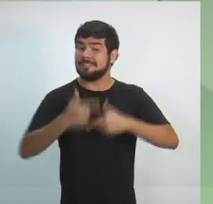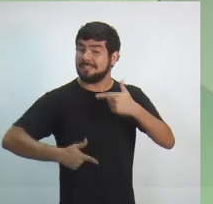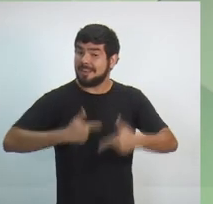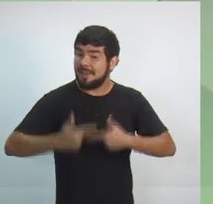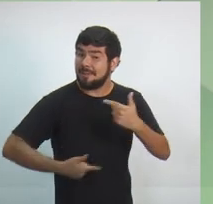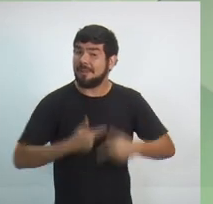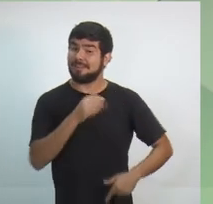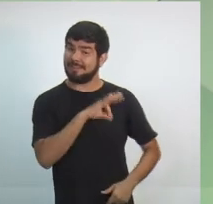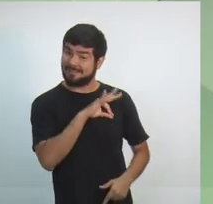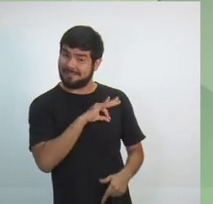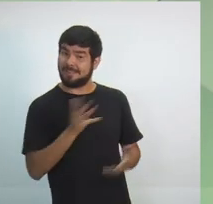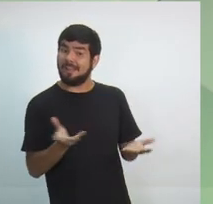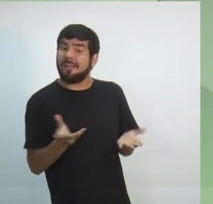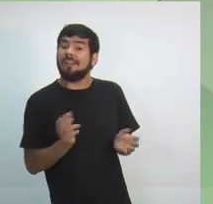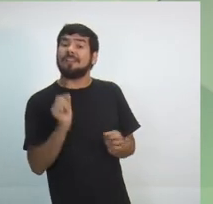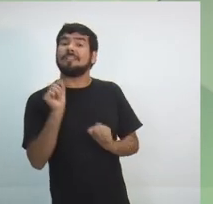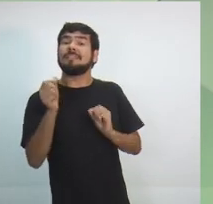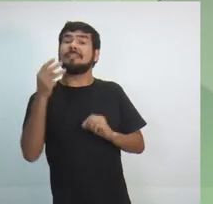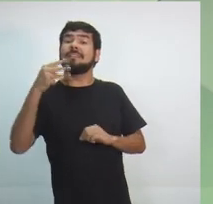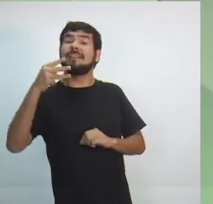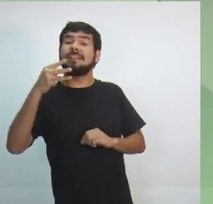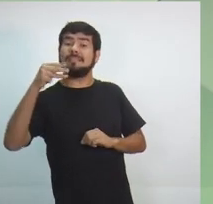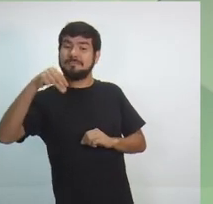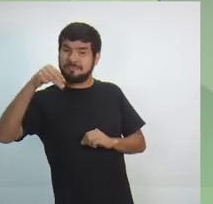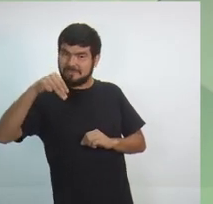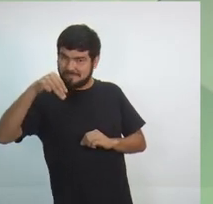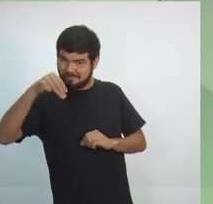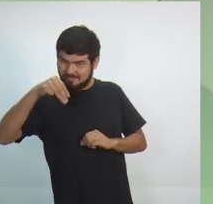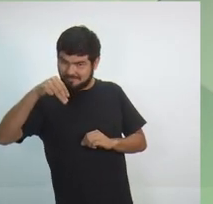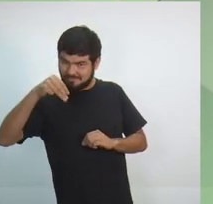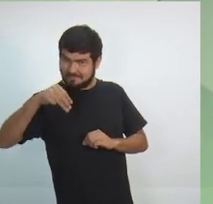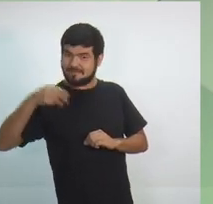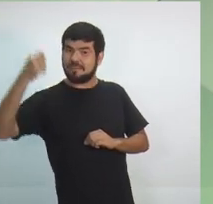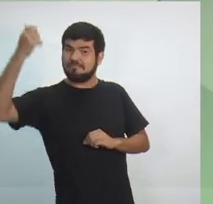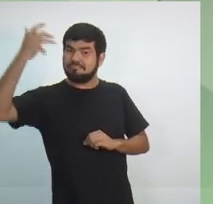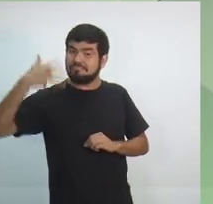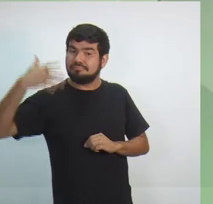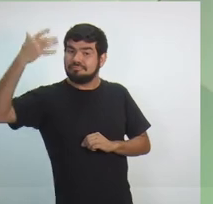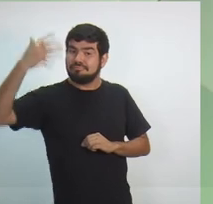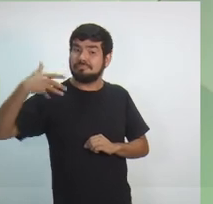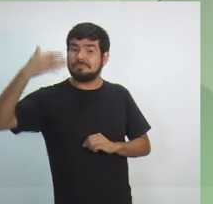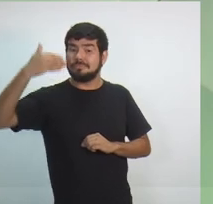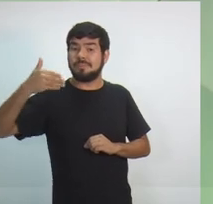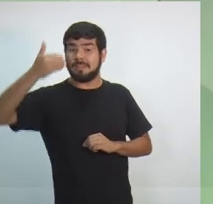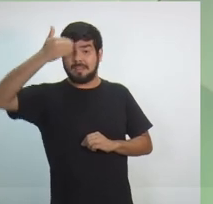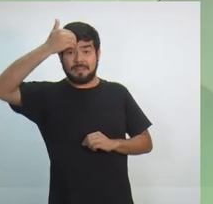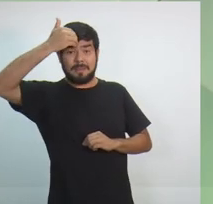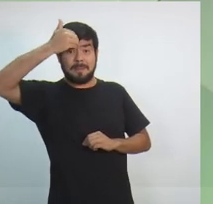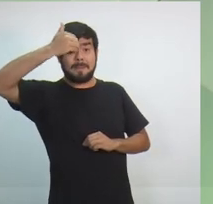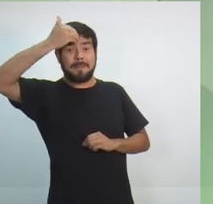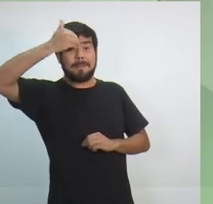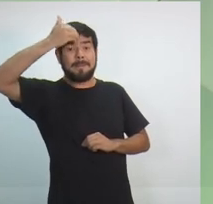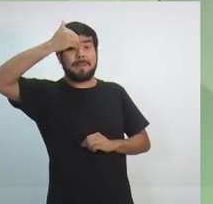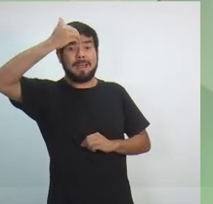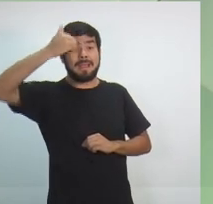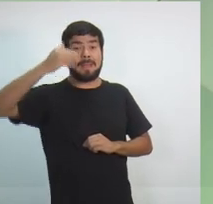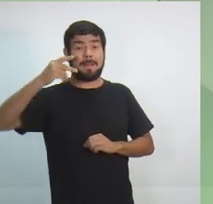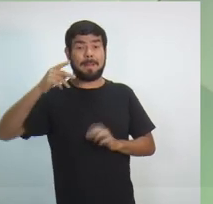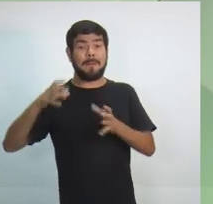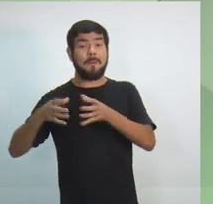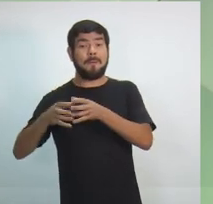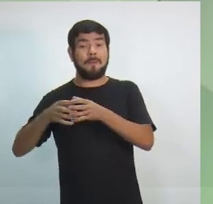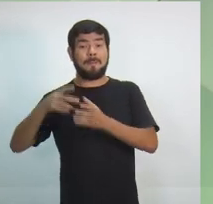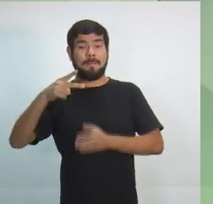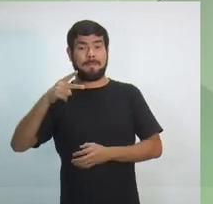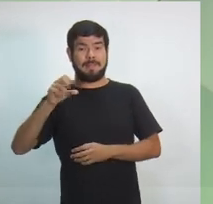renda. Quem agora tem três minutos para falar e fazer uma proposta sobre esse tema é o Berg da UGT do PSOL. Candidato,